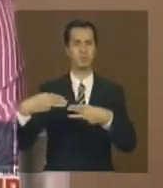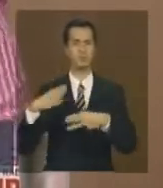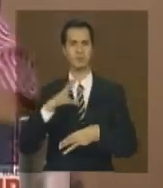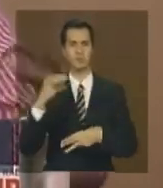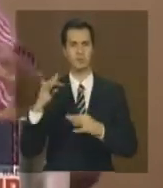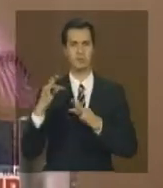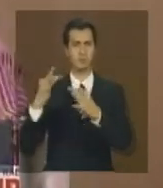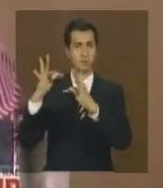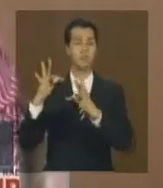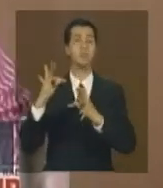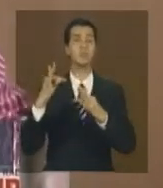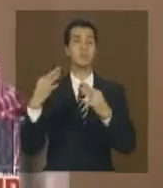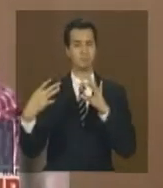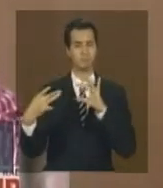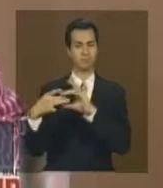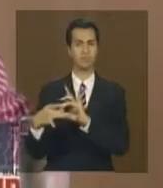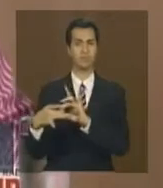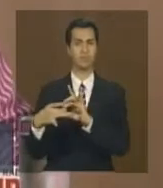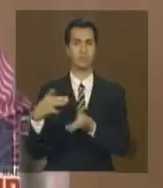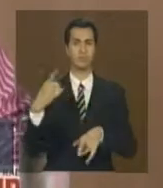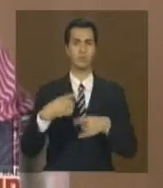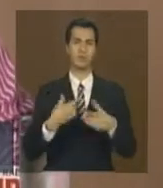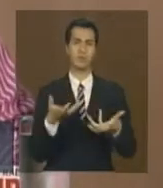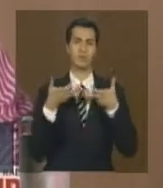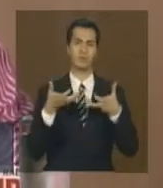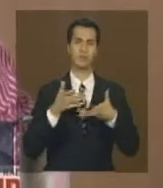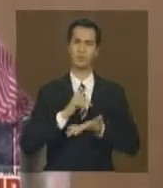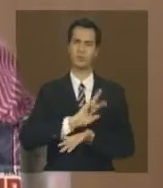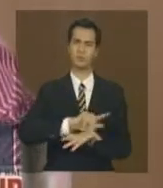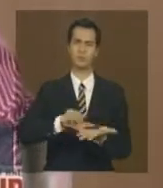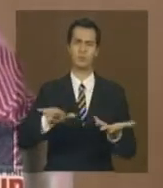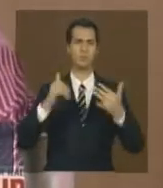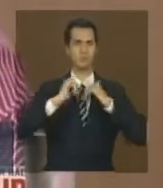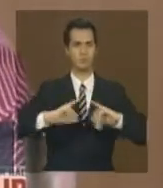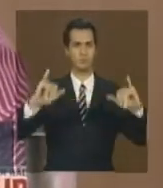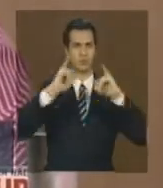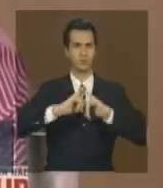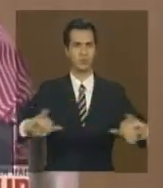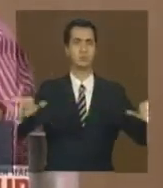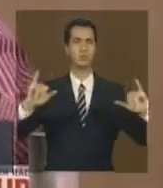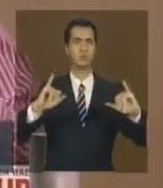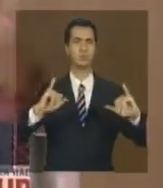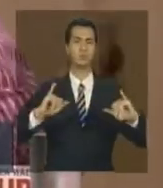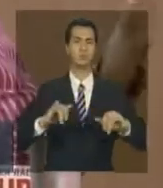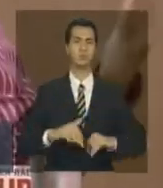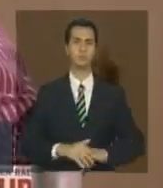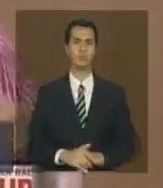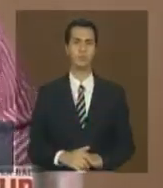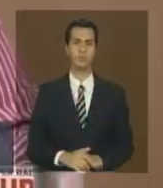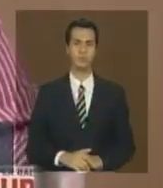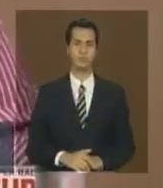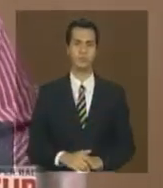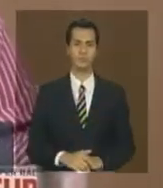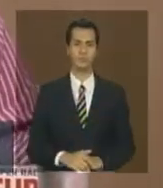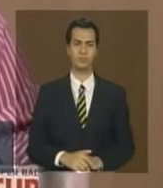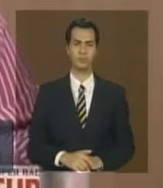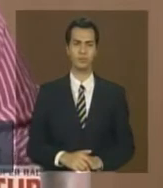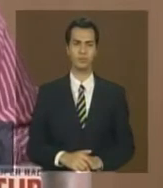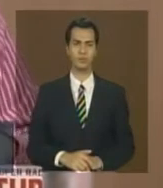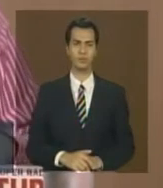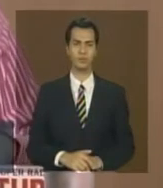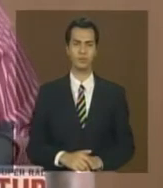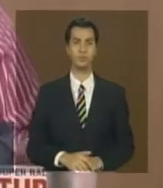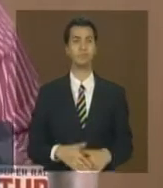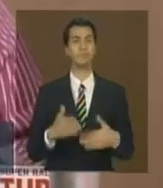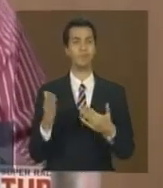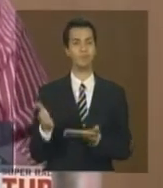após essa atualização de todas as informações sobre desmatamento do bioma. Então, peço também um comento público de